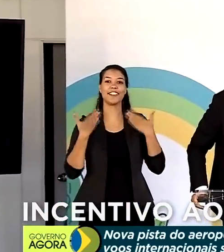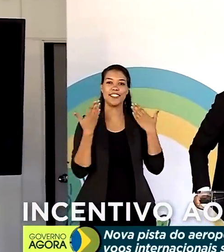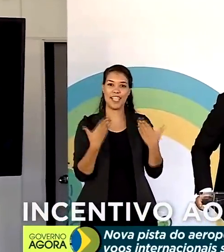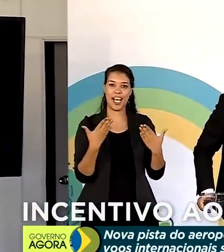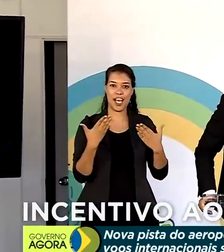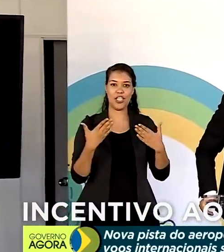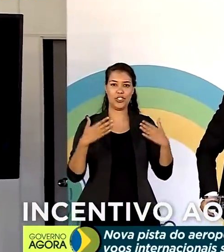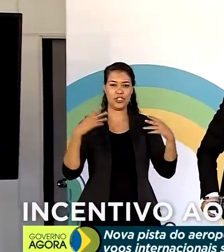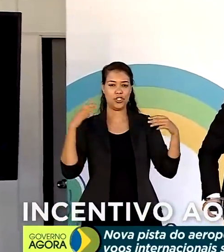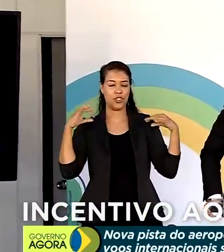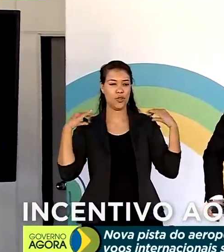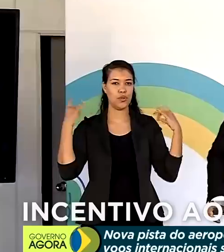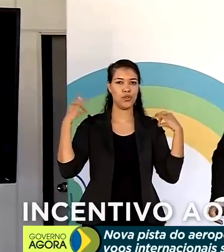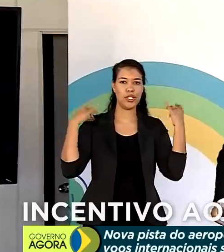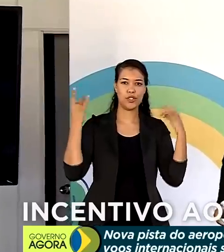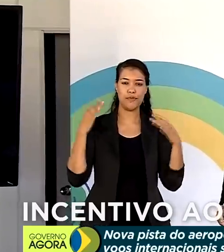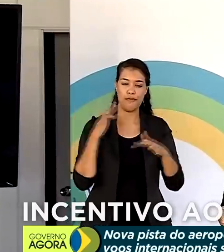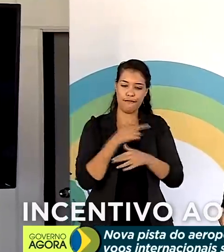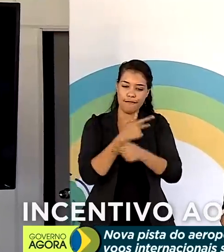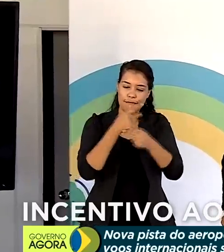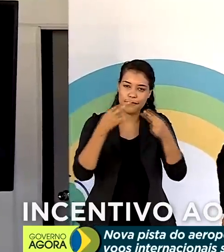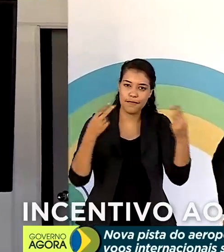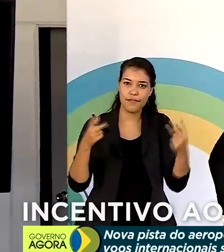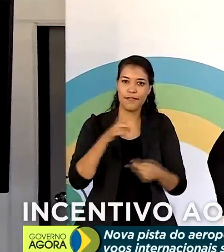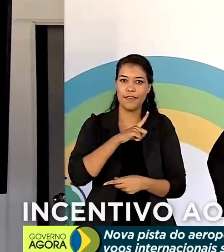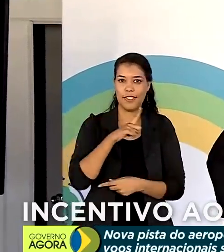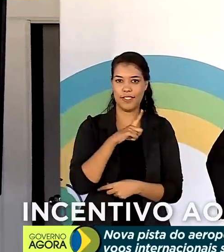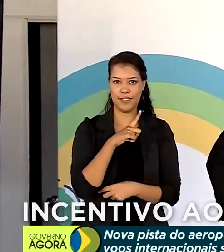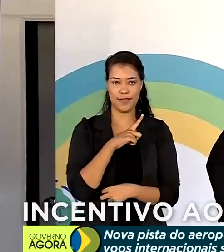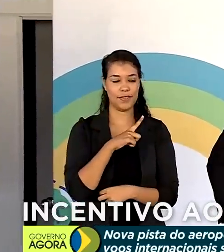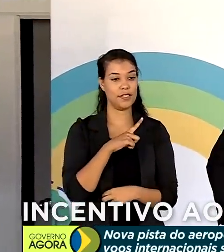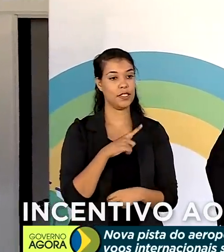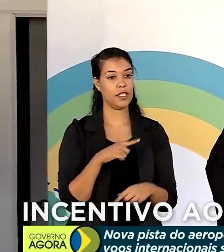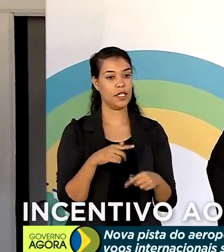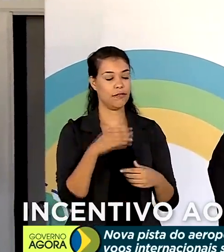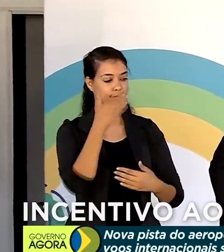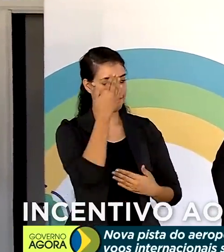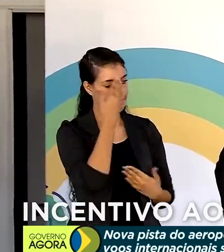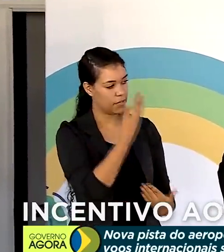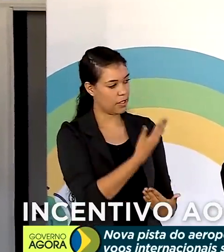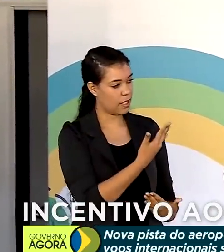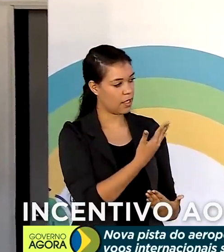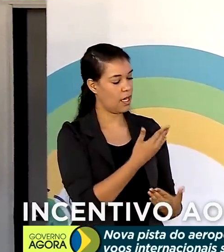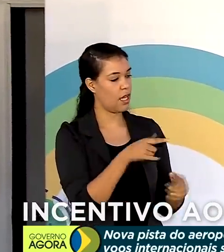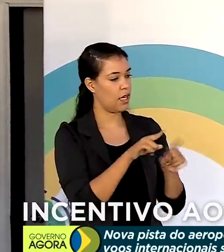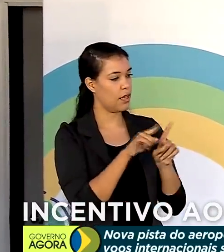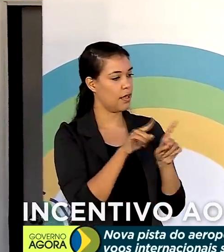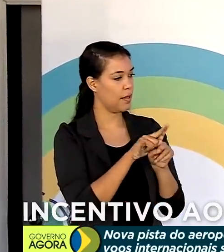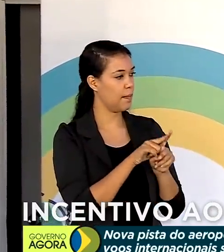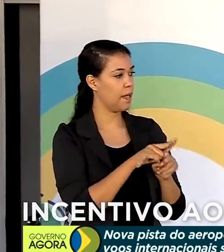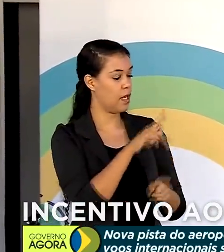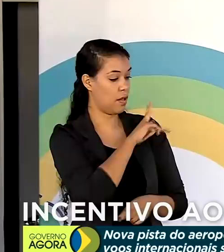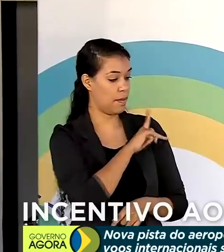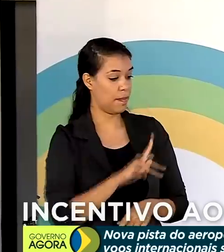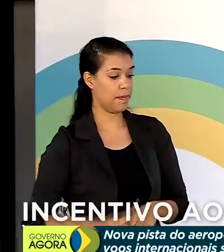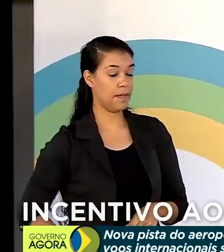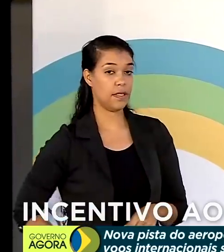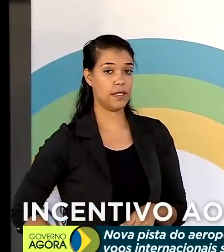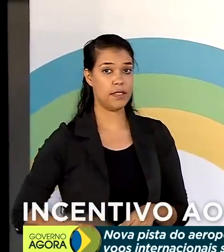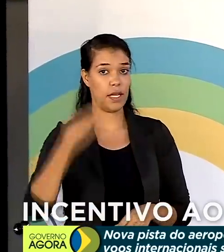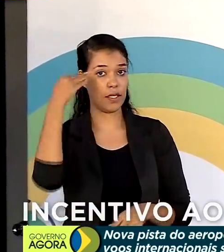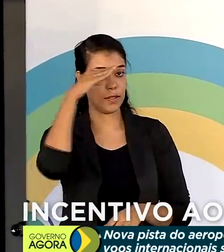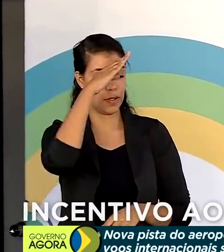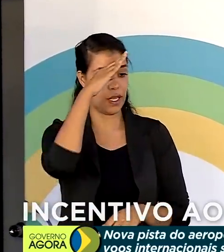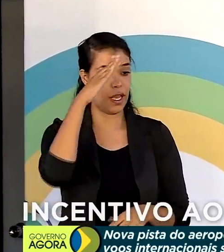de turismo, não só dos brasileiros, mas de todo o mundo. Queria cumprimentar o nosso presidente da República, Jair Messias Bolsonaro. Agradecer pela confiança